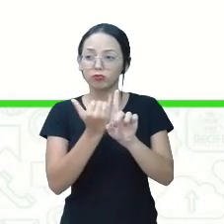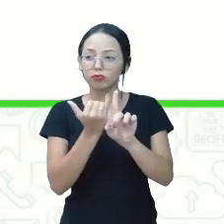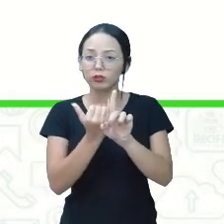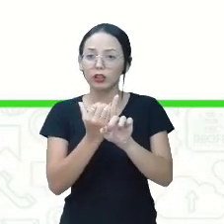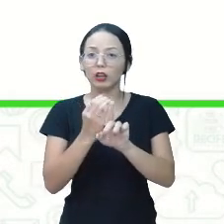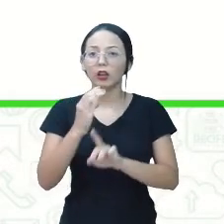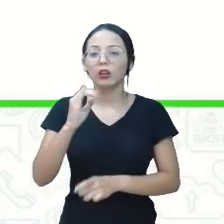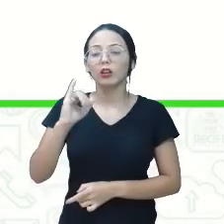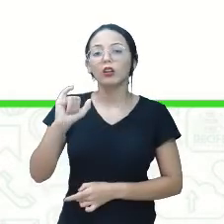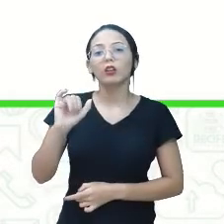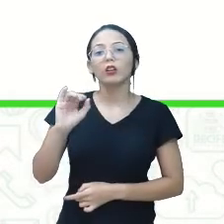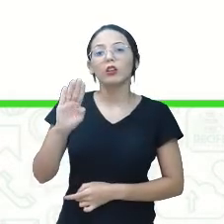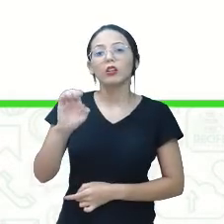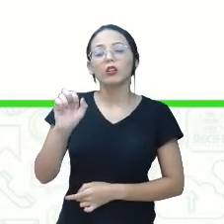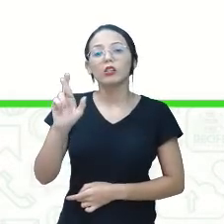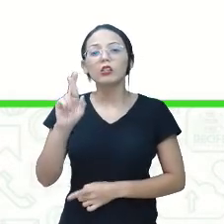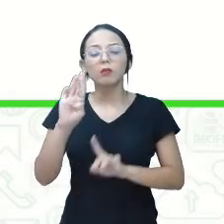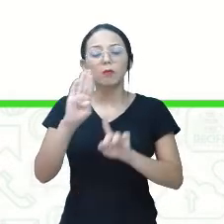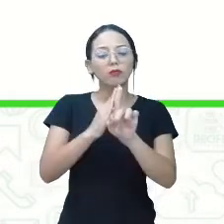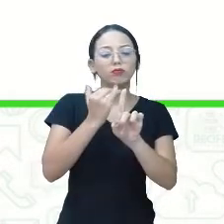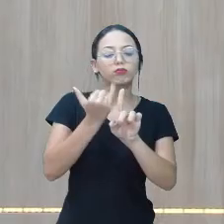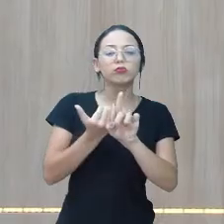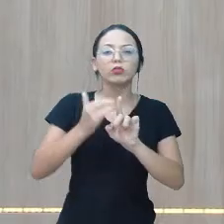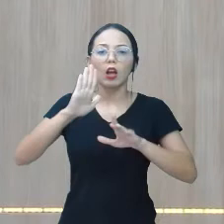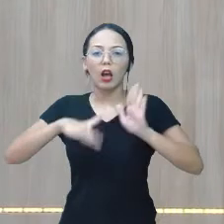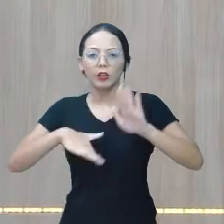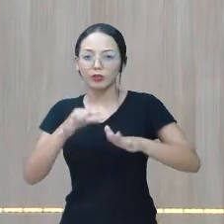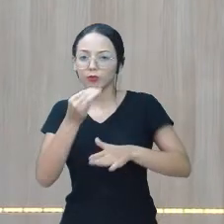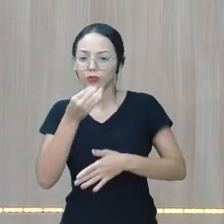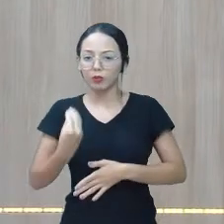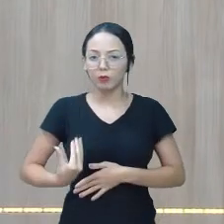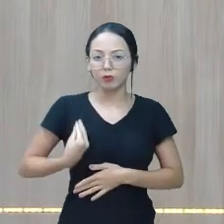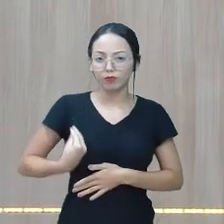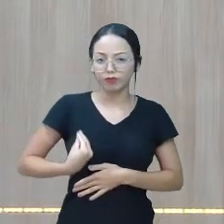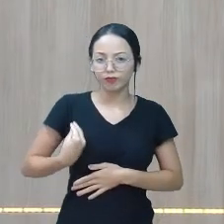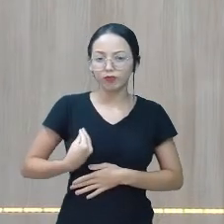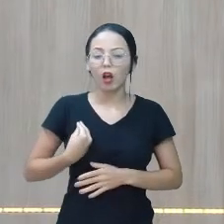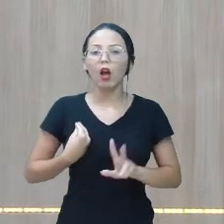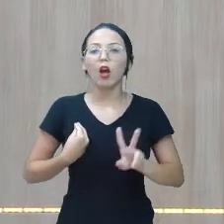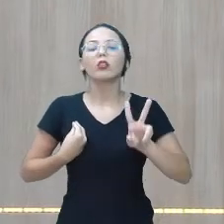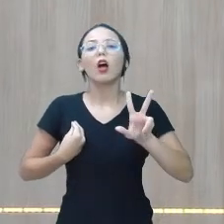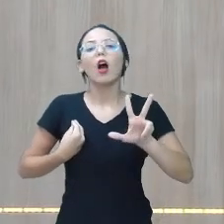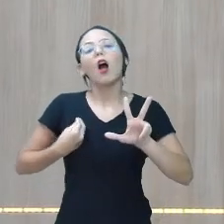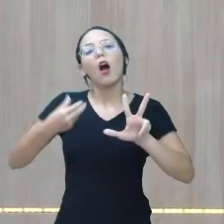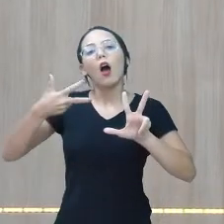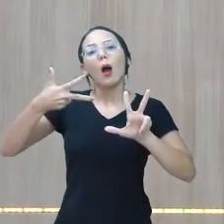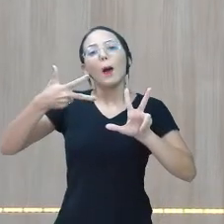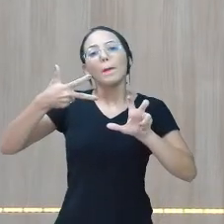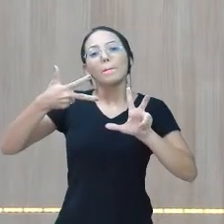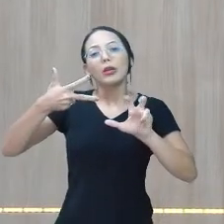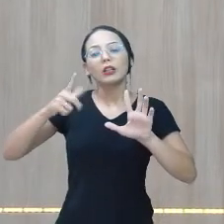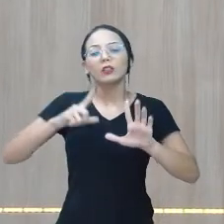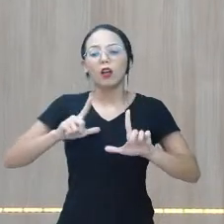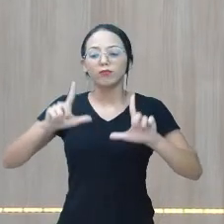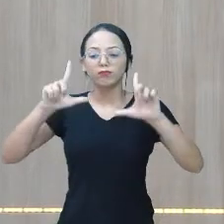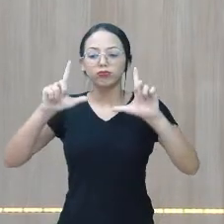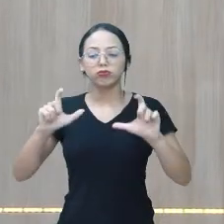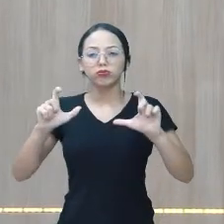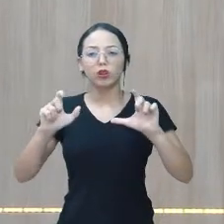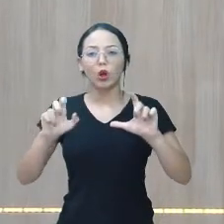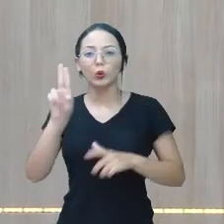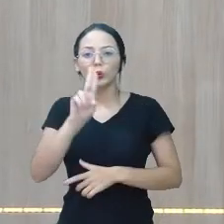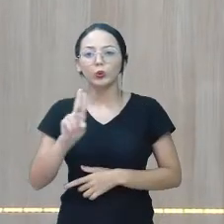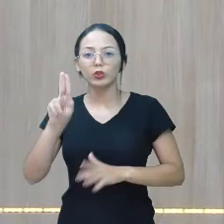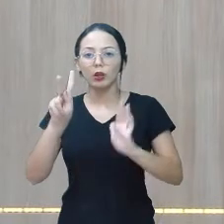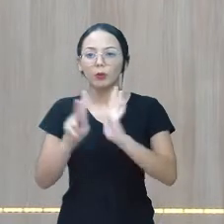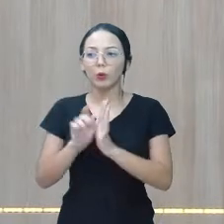ciberbullying. Muitas vezes quando estamos na aula online, no meeting, e aí faz aquele print da tela e usa aquela